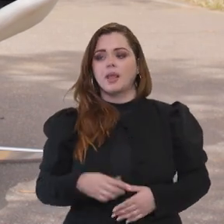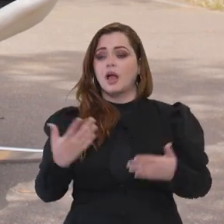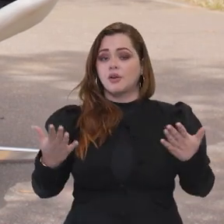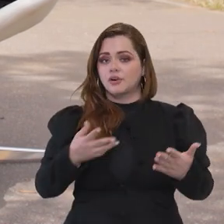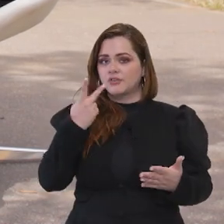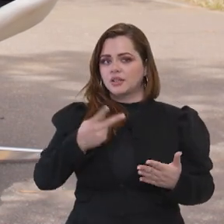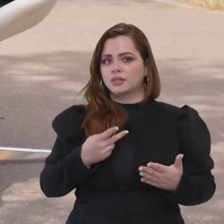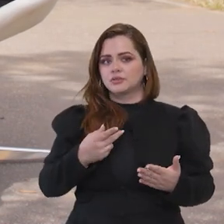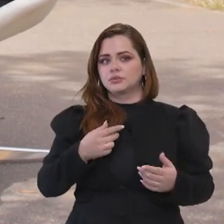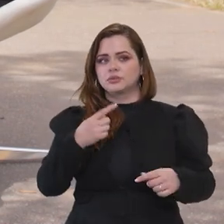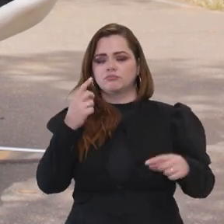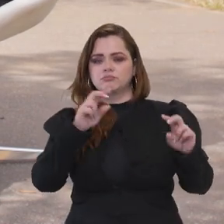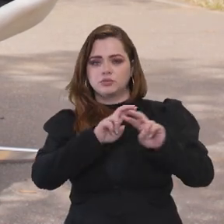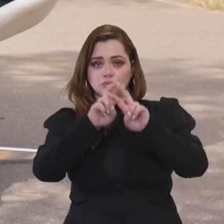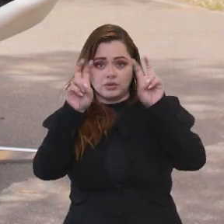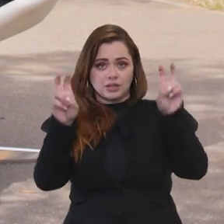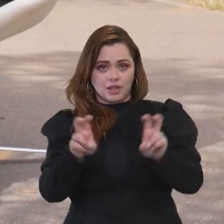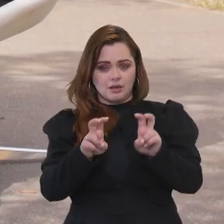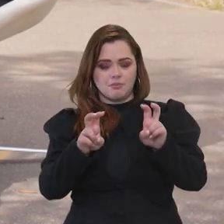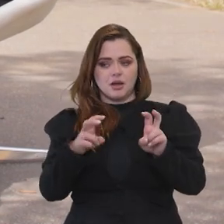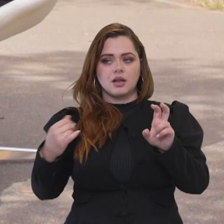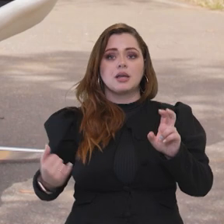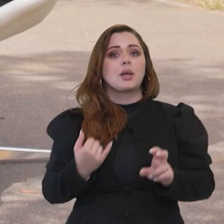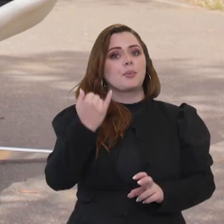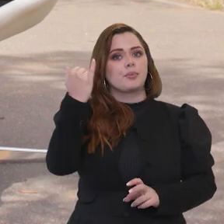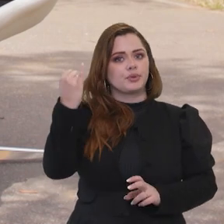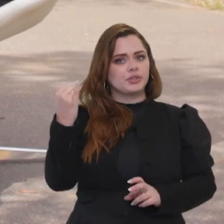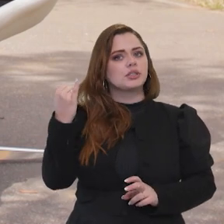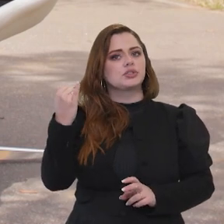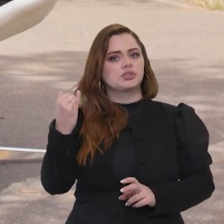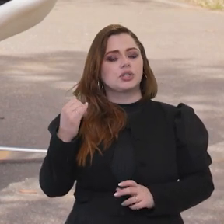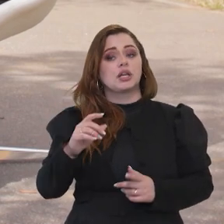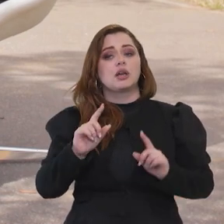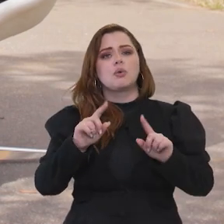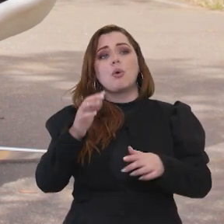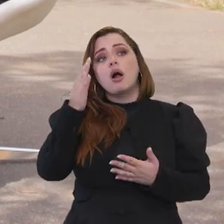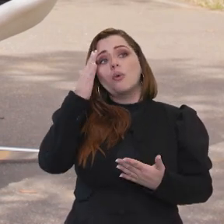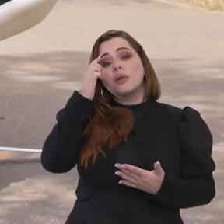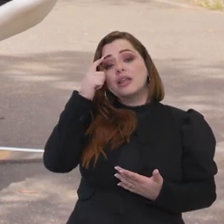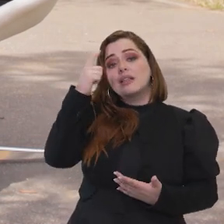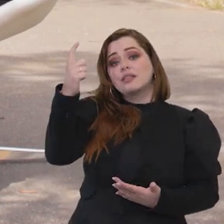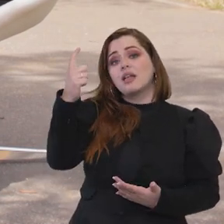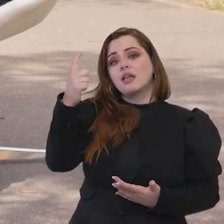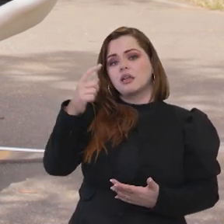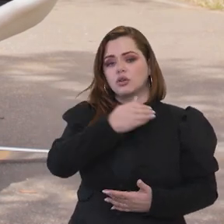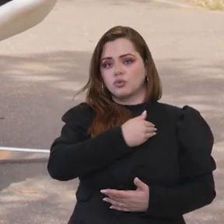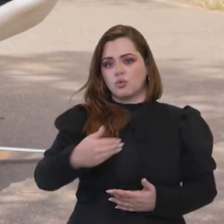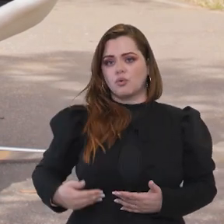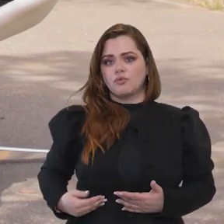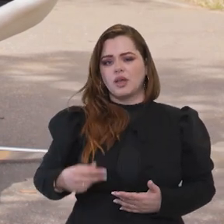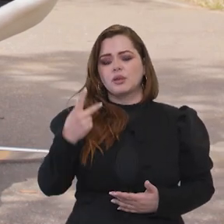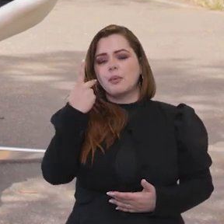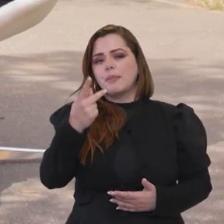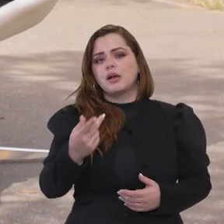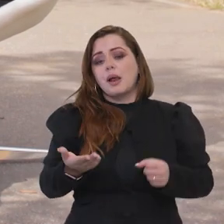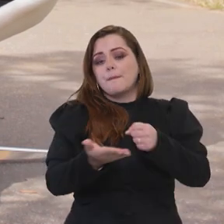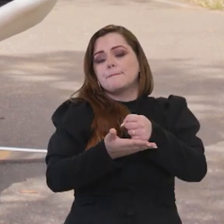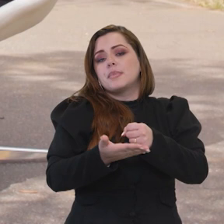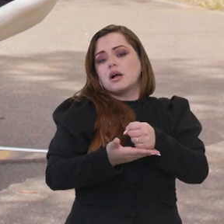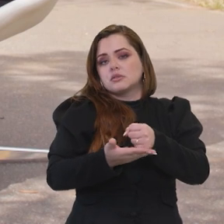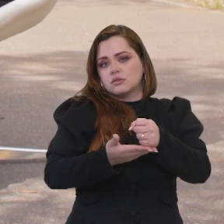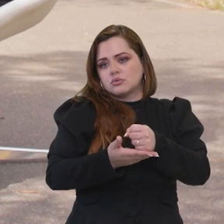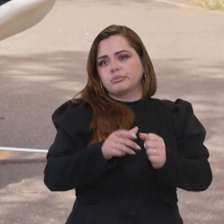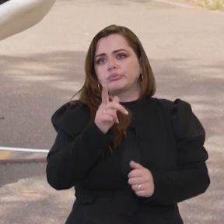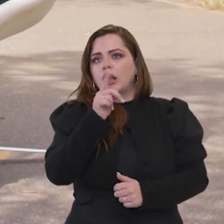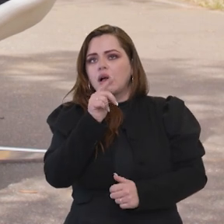discussão, saneamento, temos esse tema bem agora quente, né, ministro? Qual a ideia do governo com o marco do saneamento que